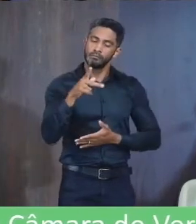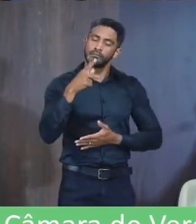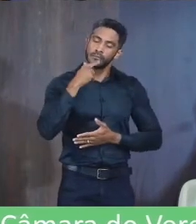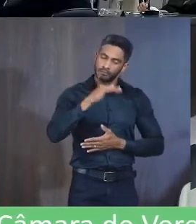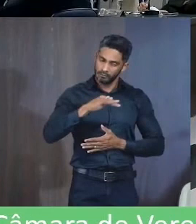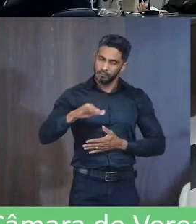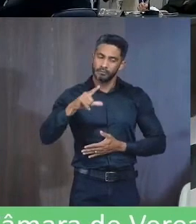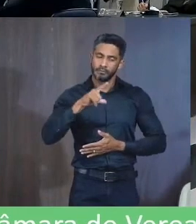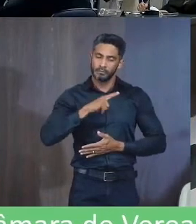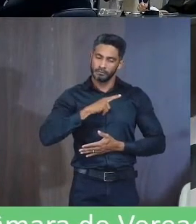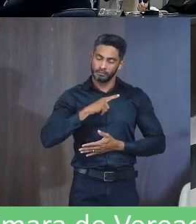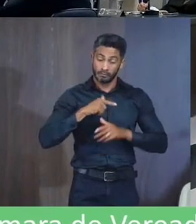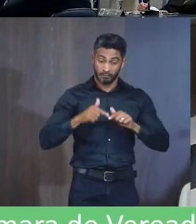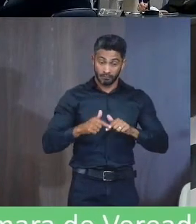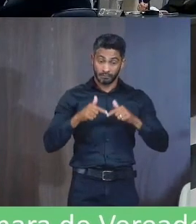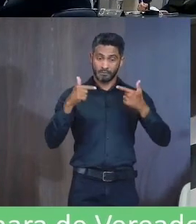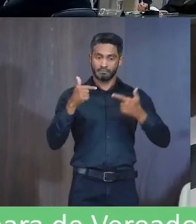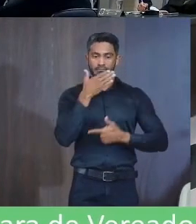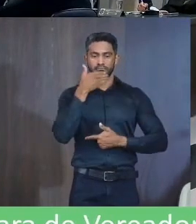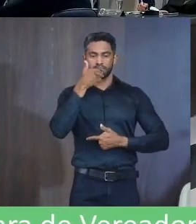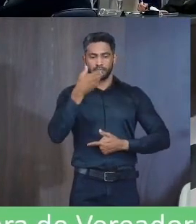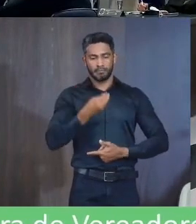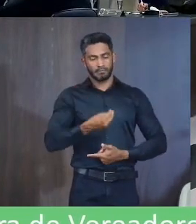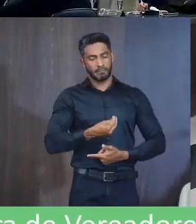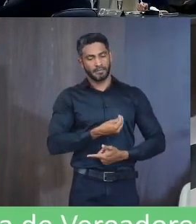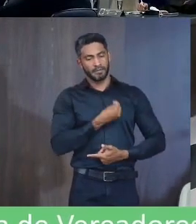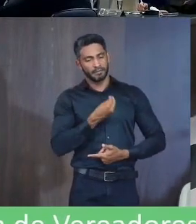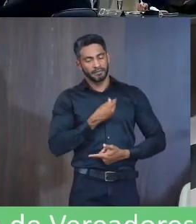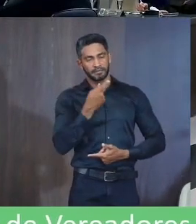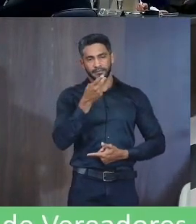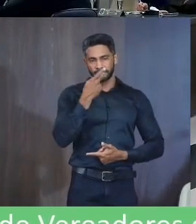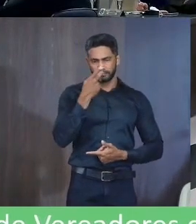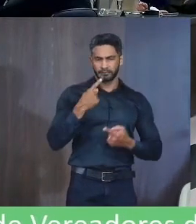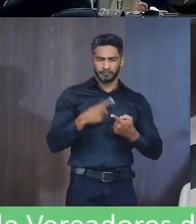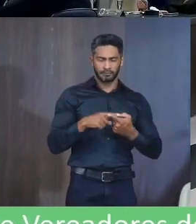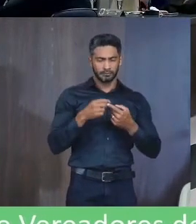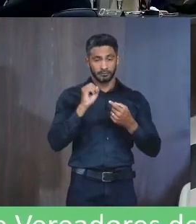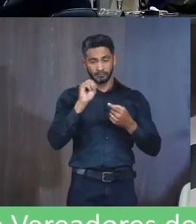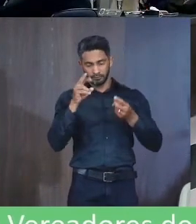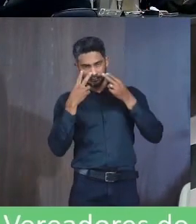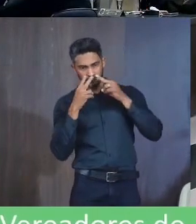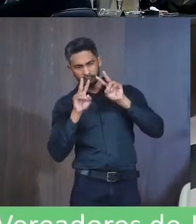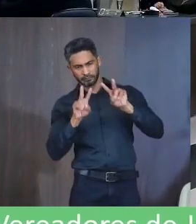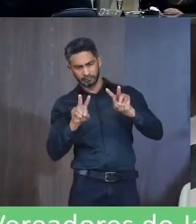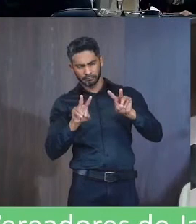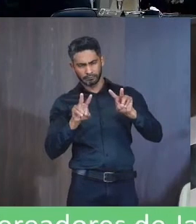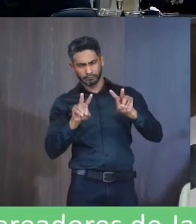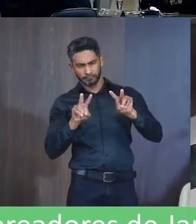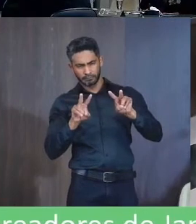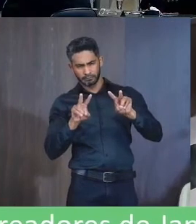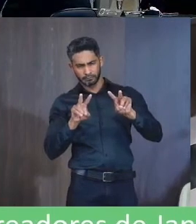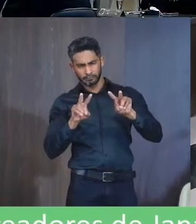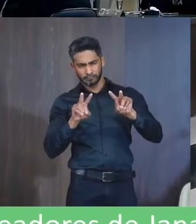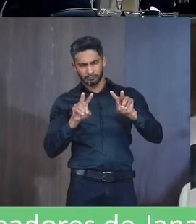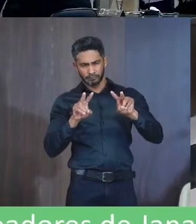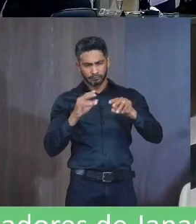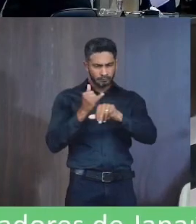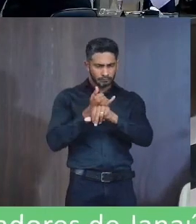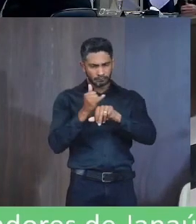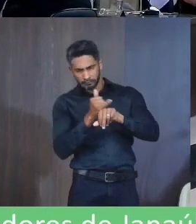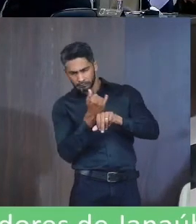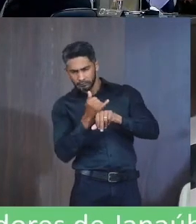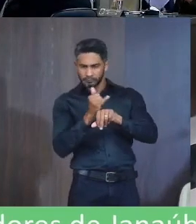Elas vão ter Uma sorte melhor de vida Digo isso Porque se a gente olhar aqui Estrategicamente Ou